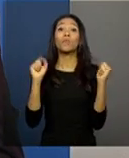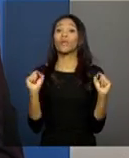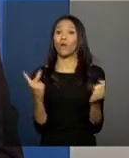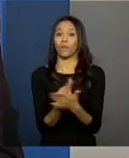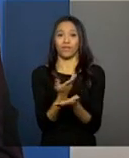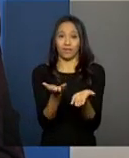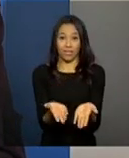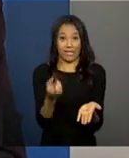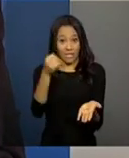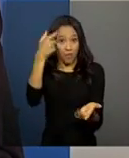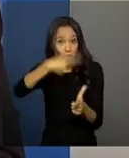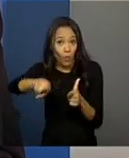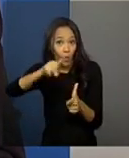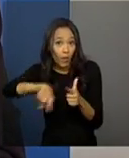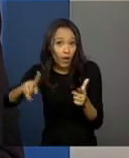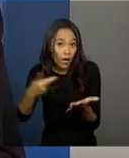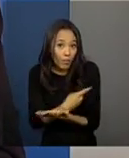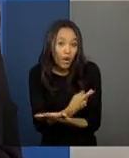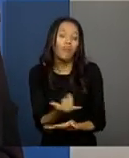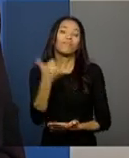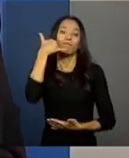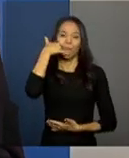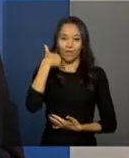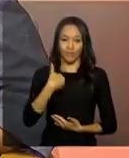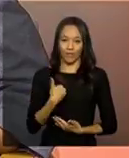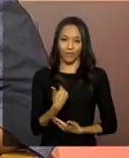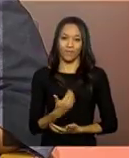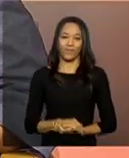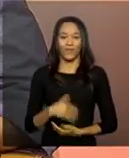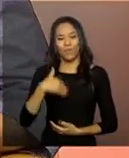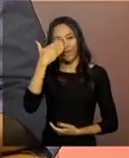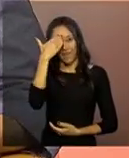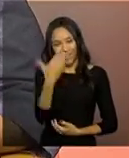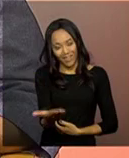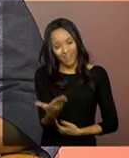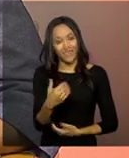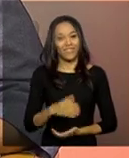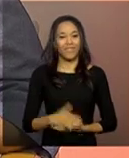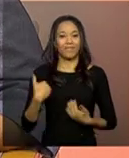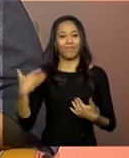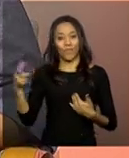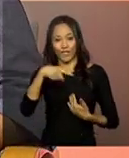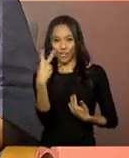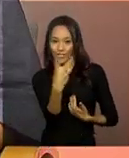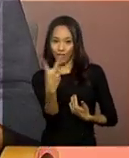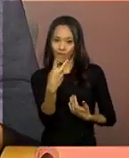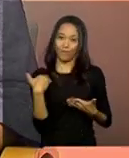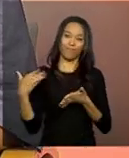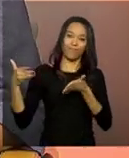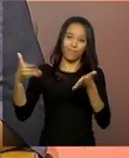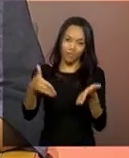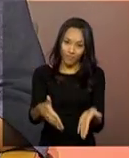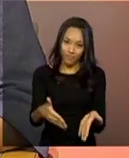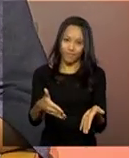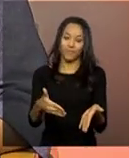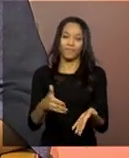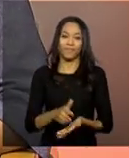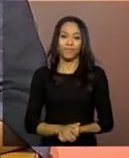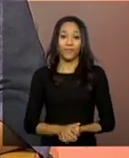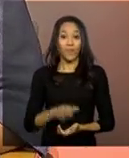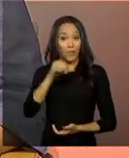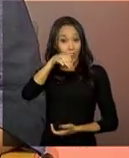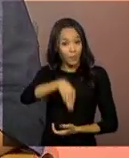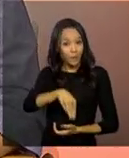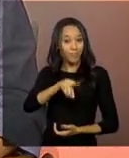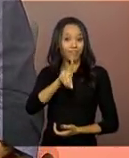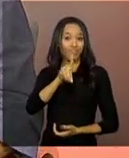se tiver problema, entre em contato conosco. Muito obrigada pela participação de vocês. O Ministério